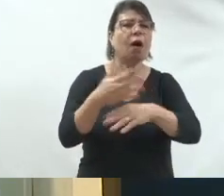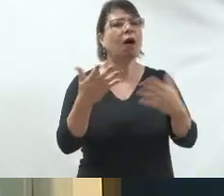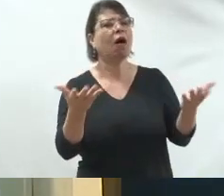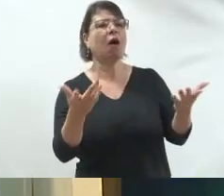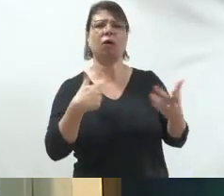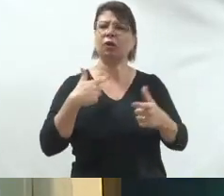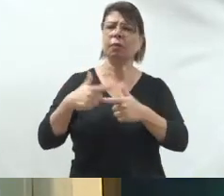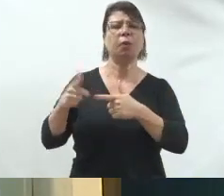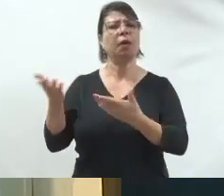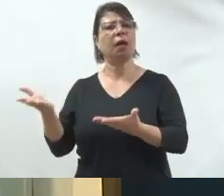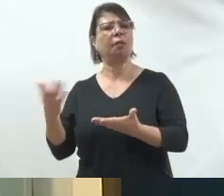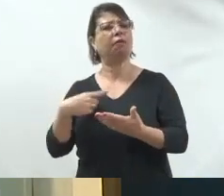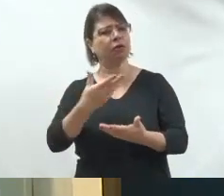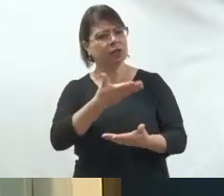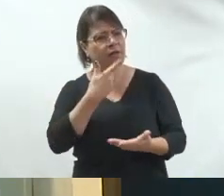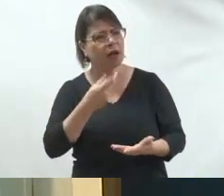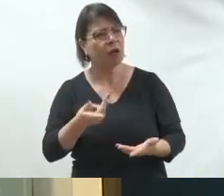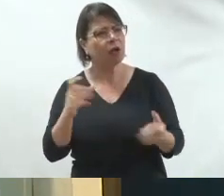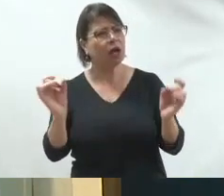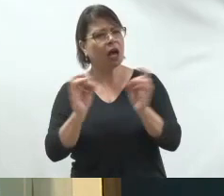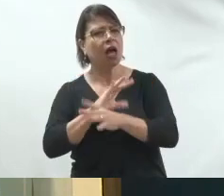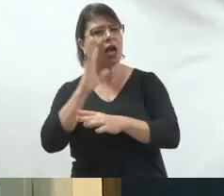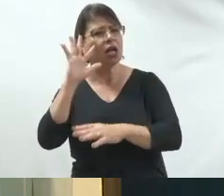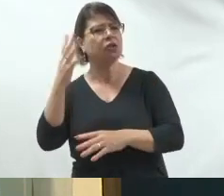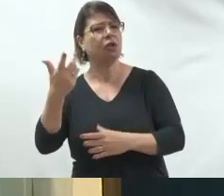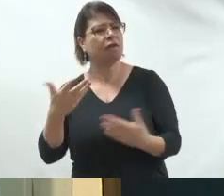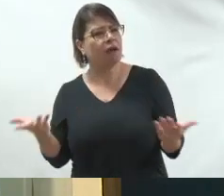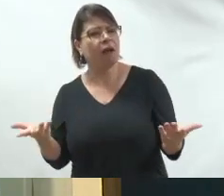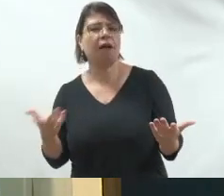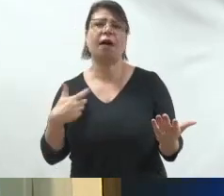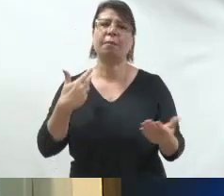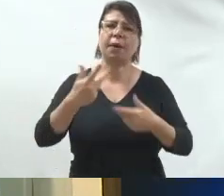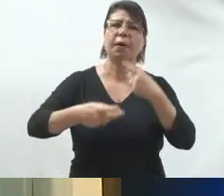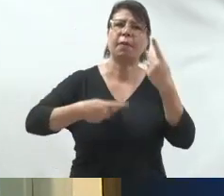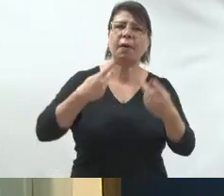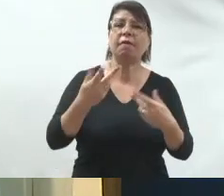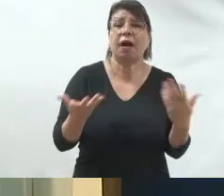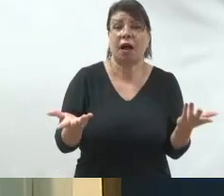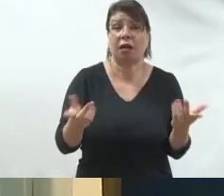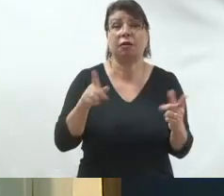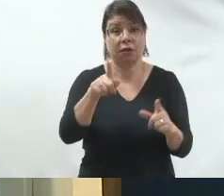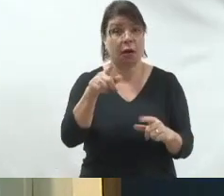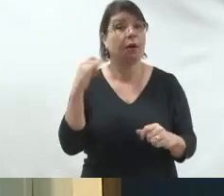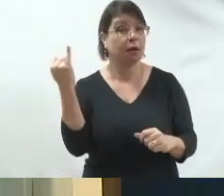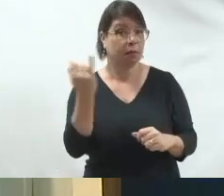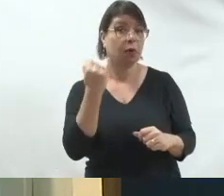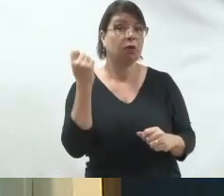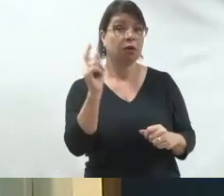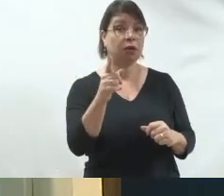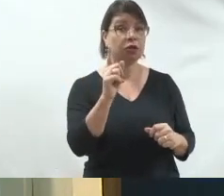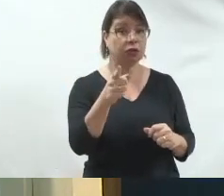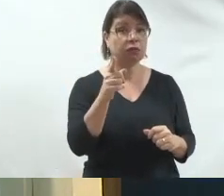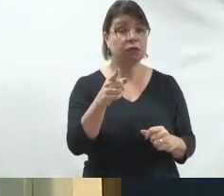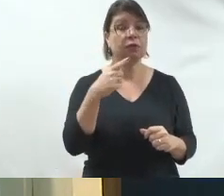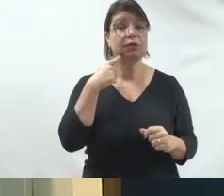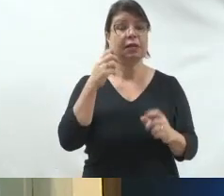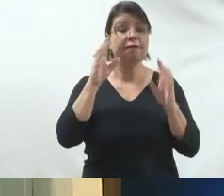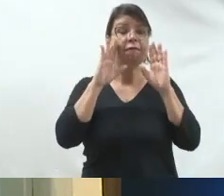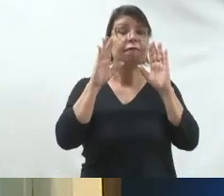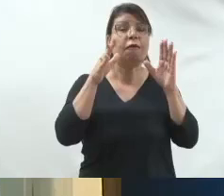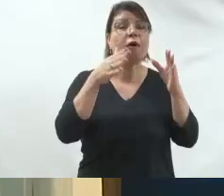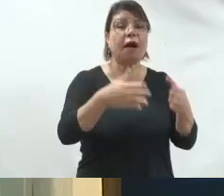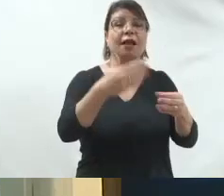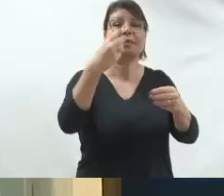você está resolvendo um problema que é factível e importante para aquela população. Então você precisa saber exatamente, entender e traduzir isso na